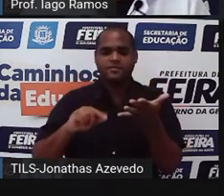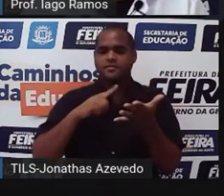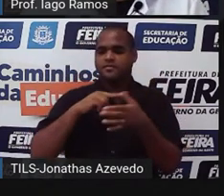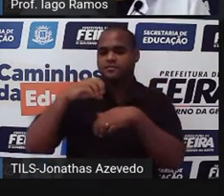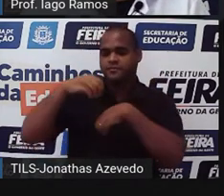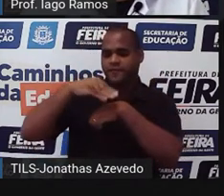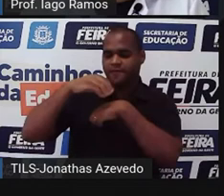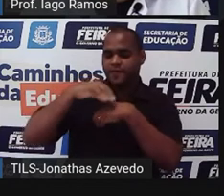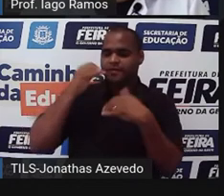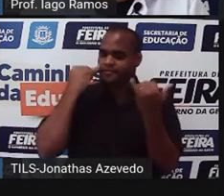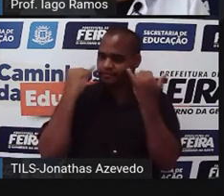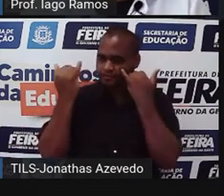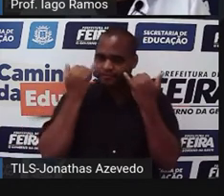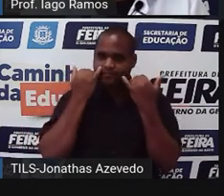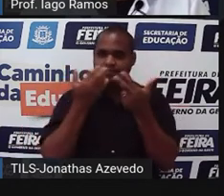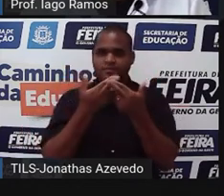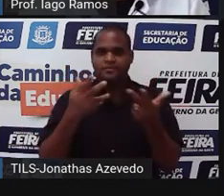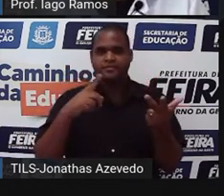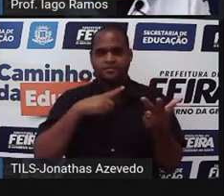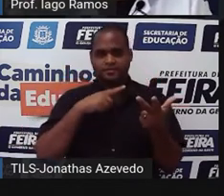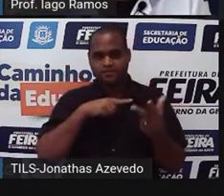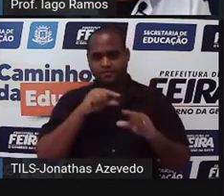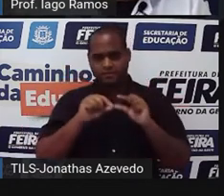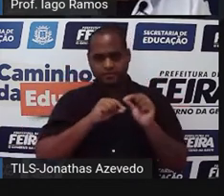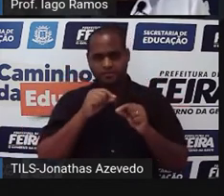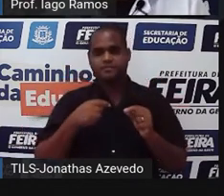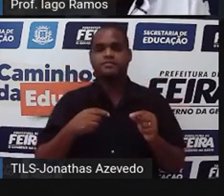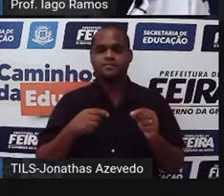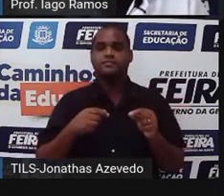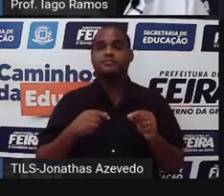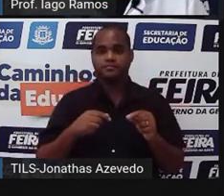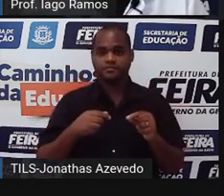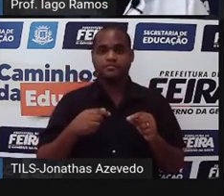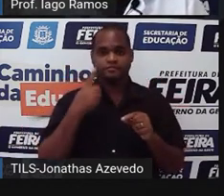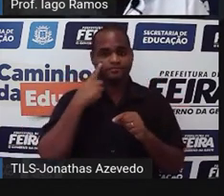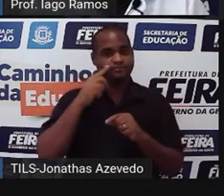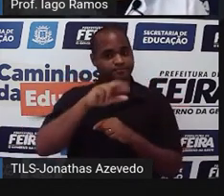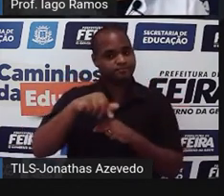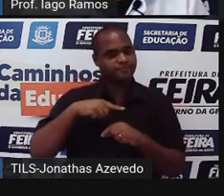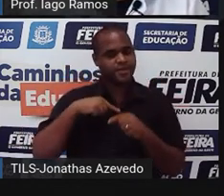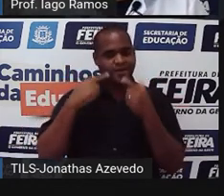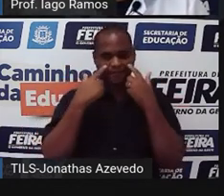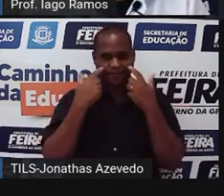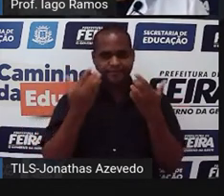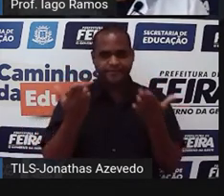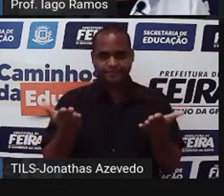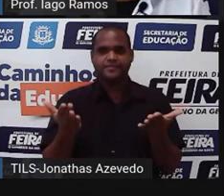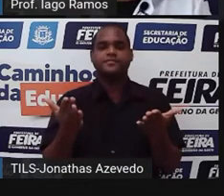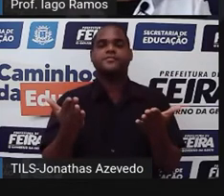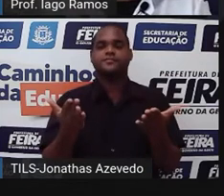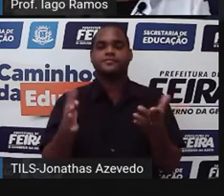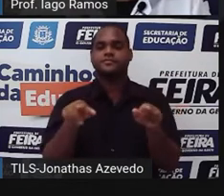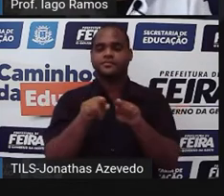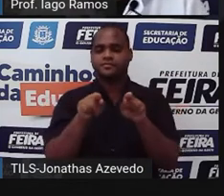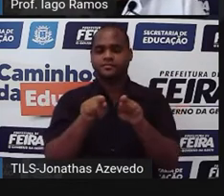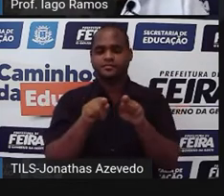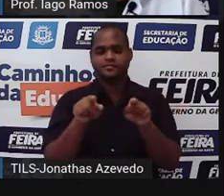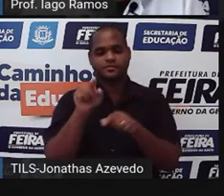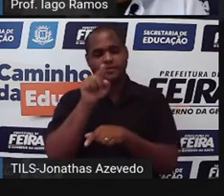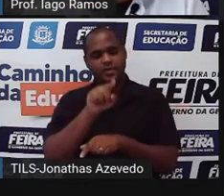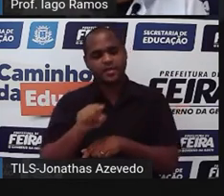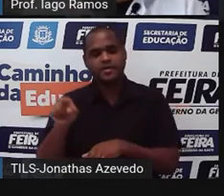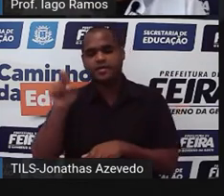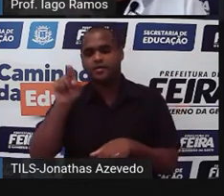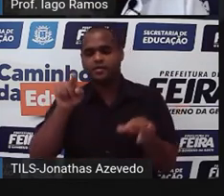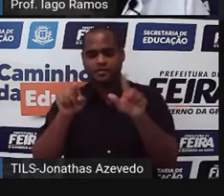informações, tá bom? Bom, ali tá aquela situação que você já viu por aqui e tem três circunferências